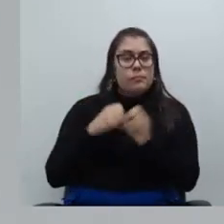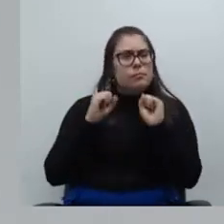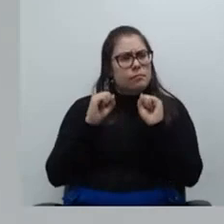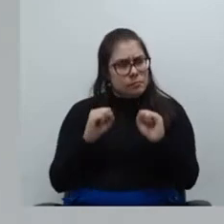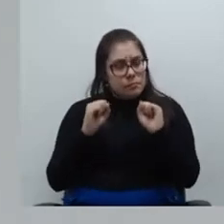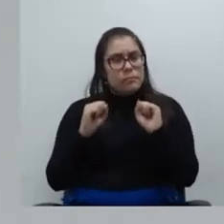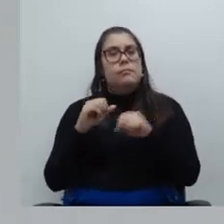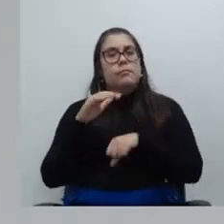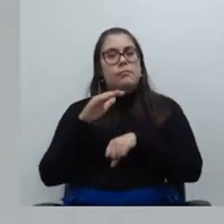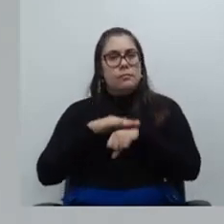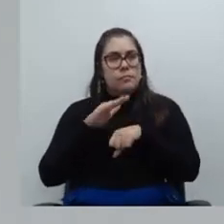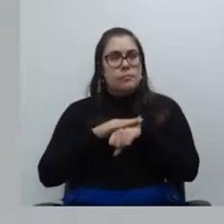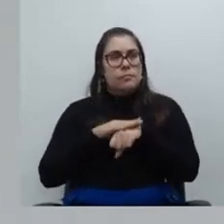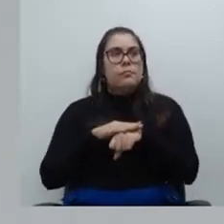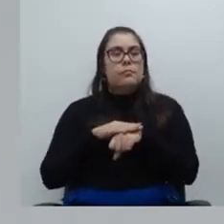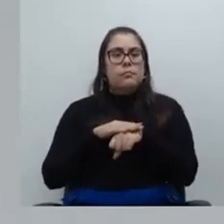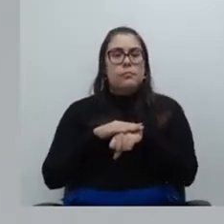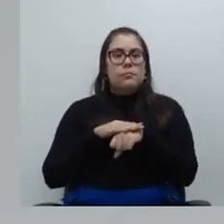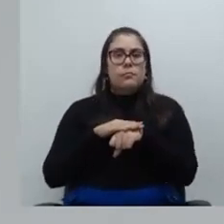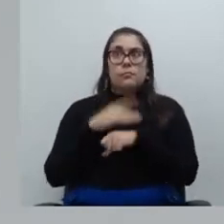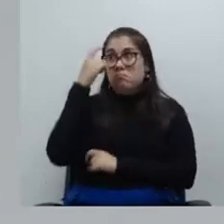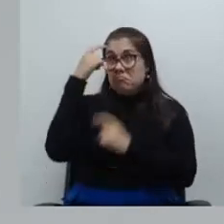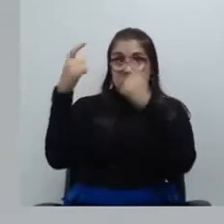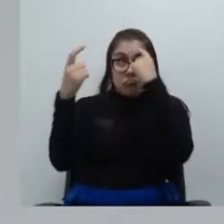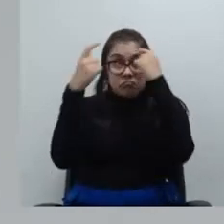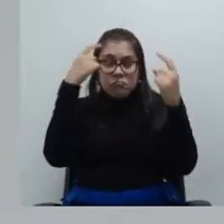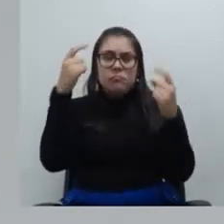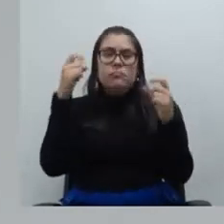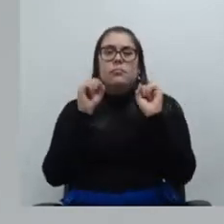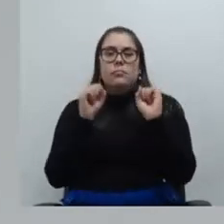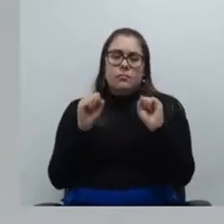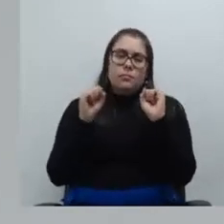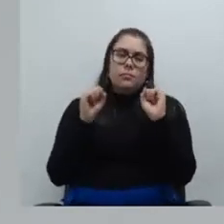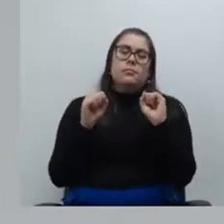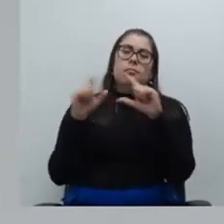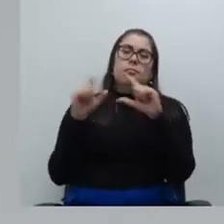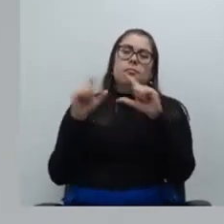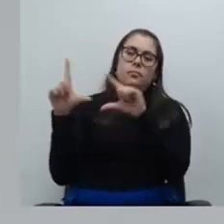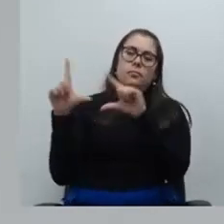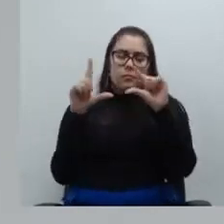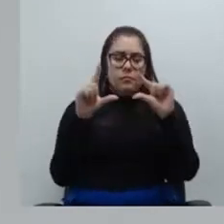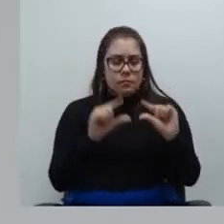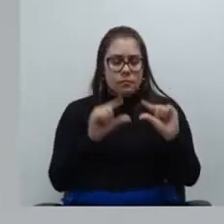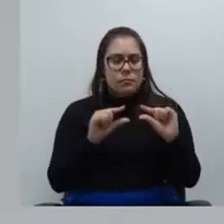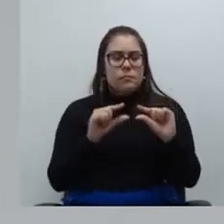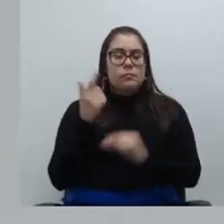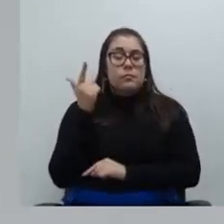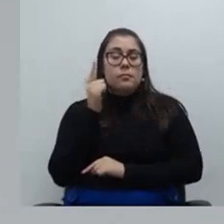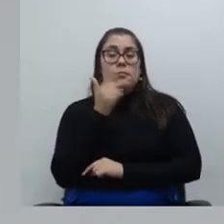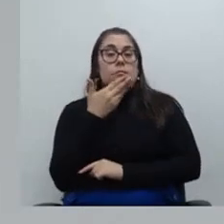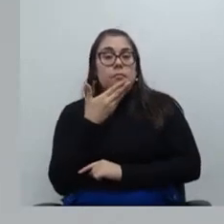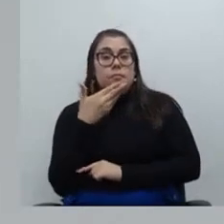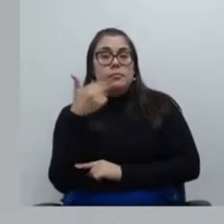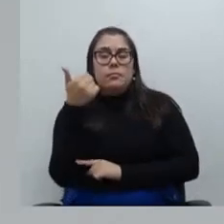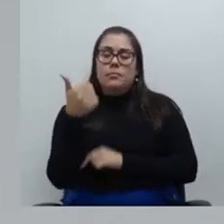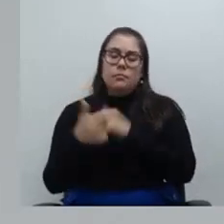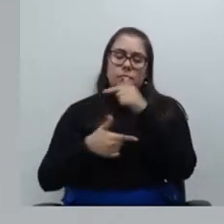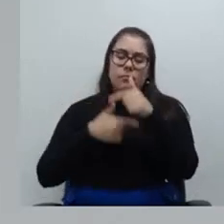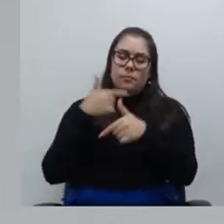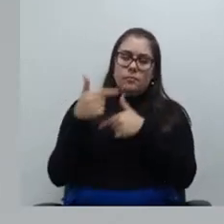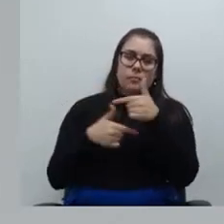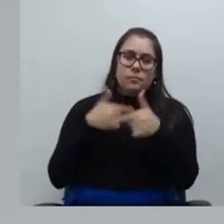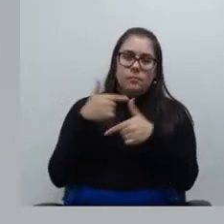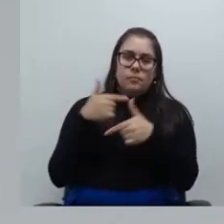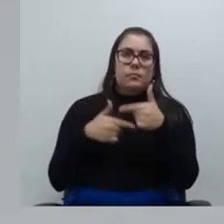podem quanto devem porque foi esse uma das ideias é essa além de diminuir o acervo para a gente conseguir melhorar a prestação jurisdicional